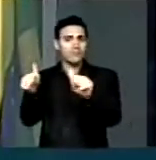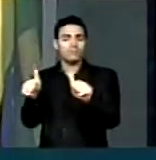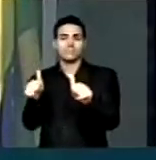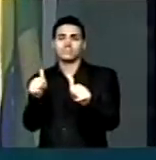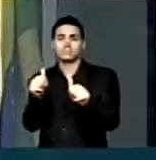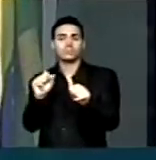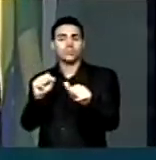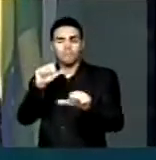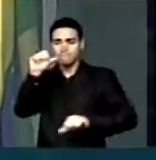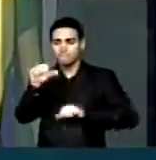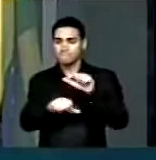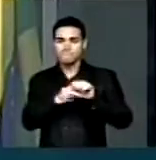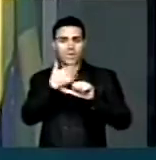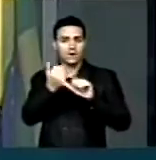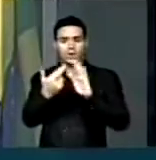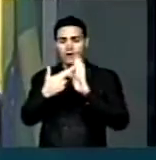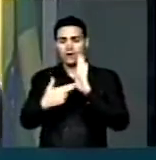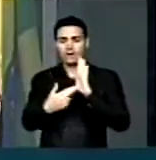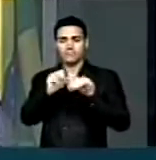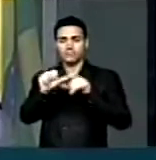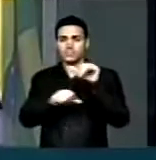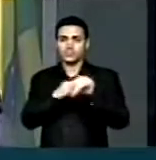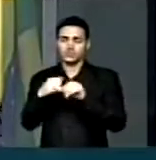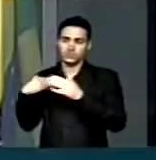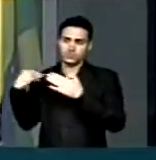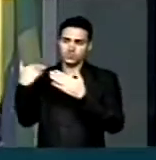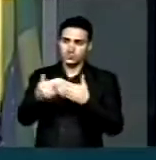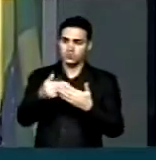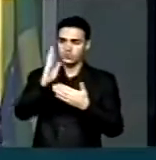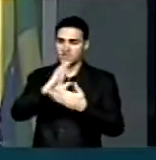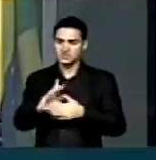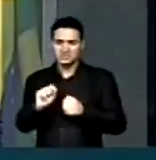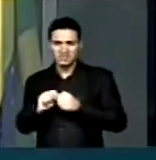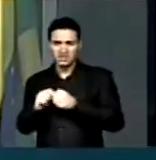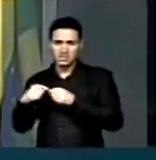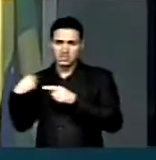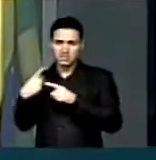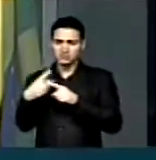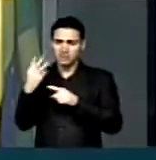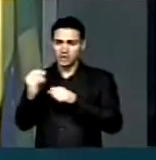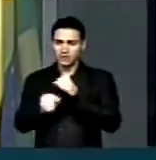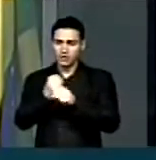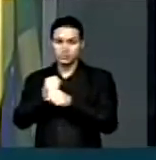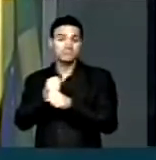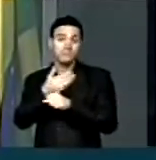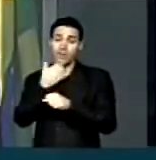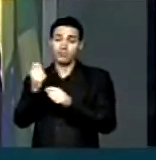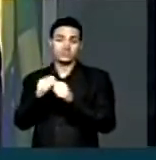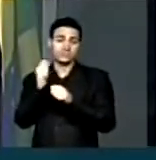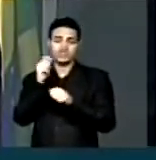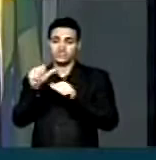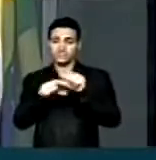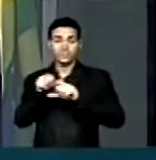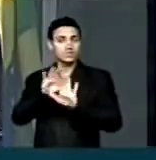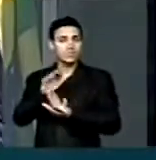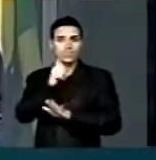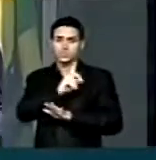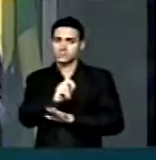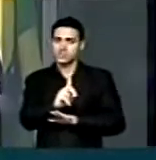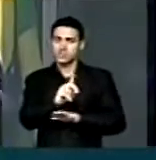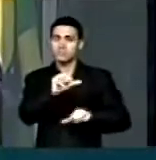reforma que esse país fez nos últimos 30 anos. Não conseguimos a reforma tributária,